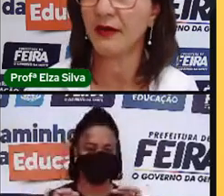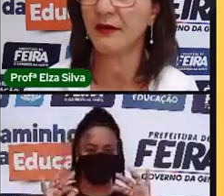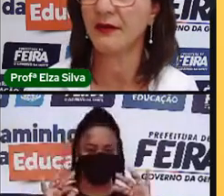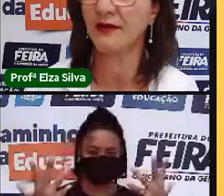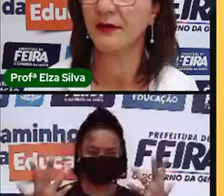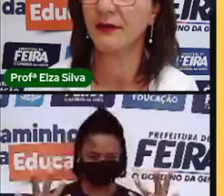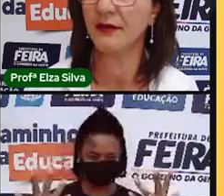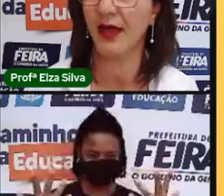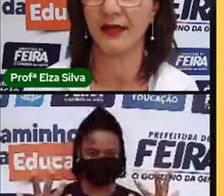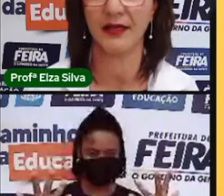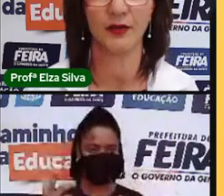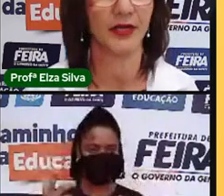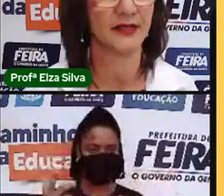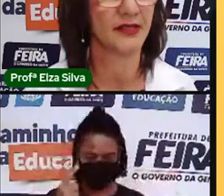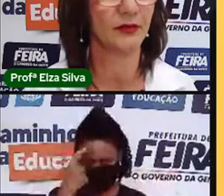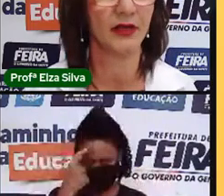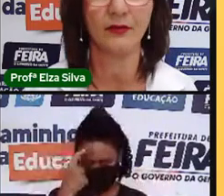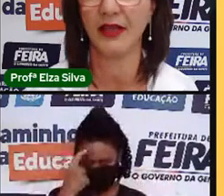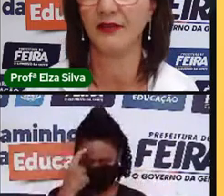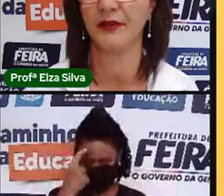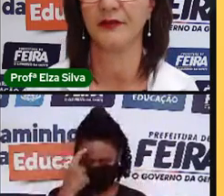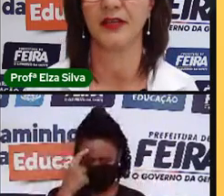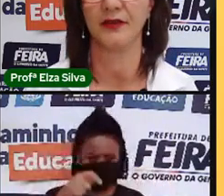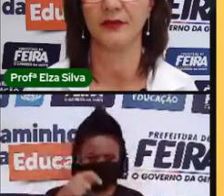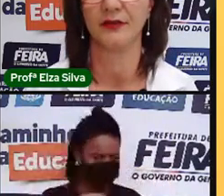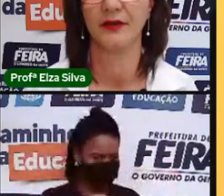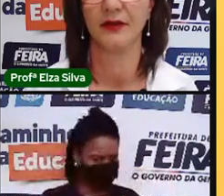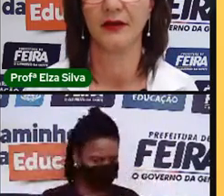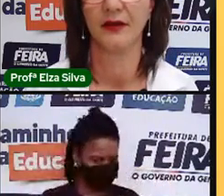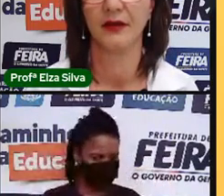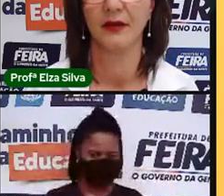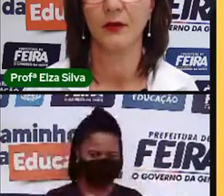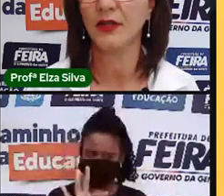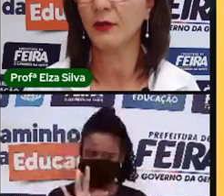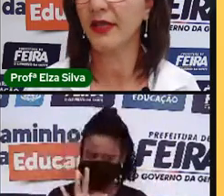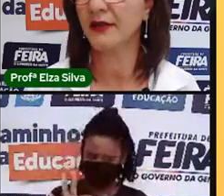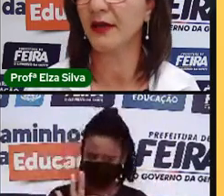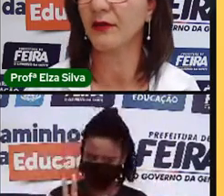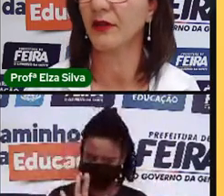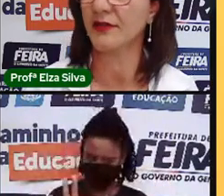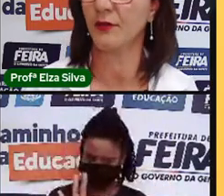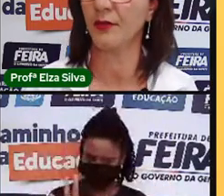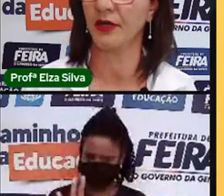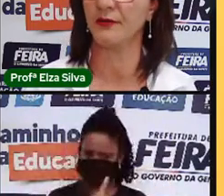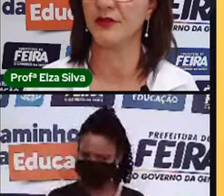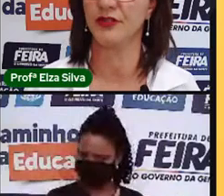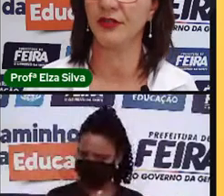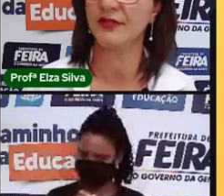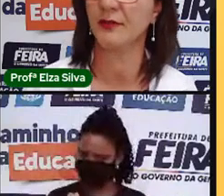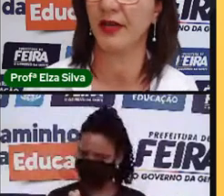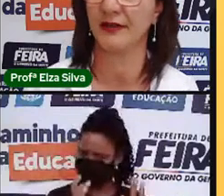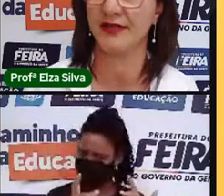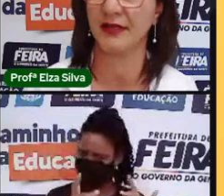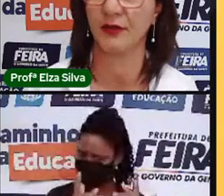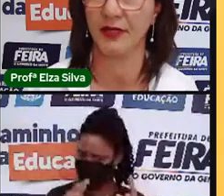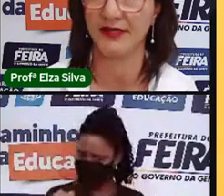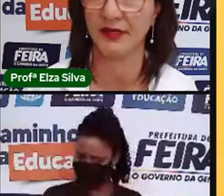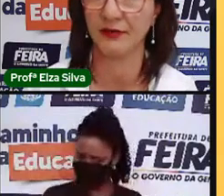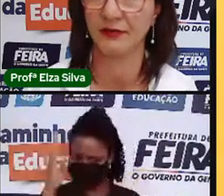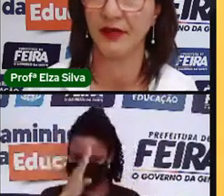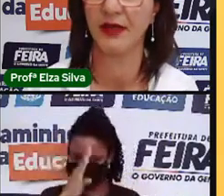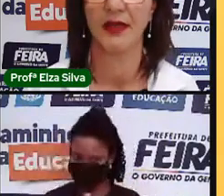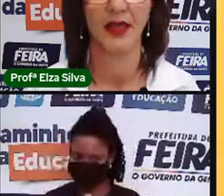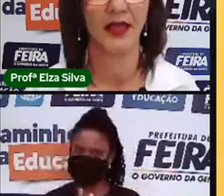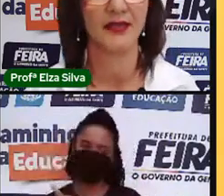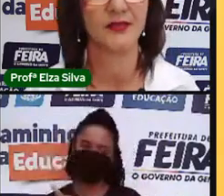Fevereiro é aqui no Brasil, não é em fevereiro. Quando é então que nós comemoramos o dia dos namorados aqui no